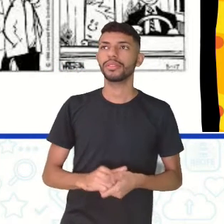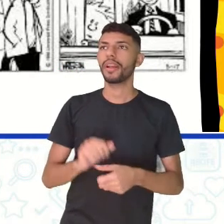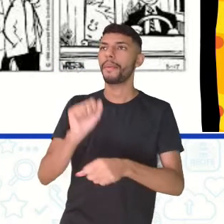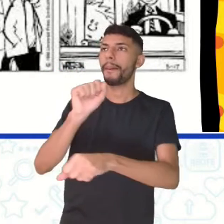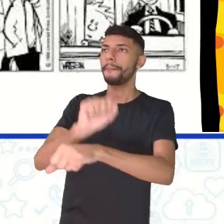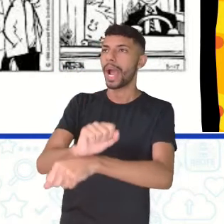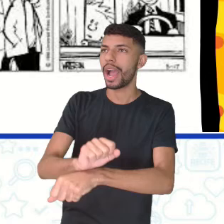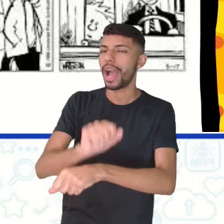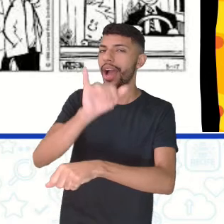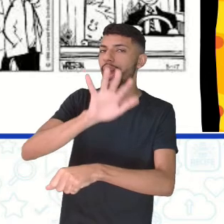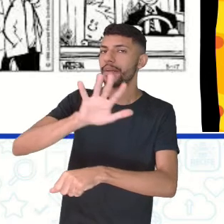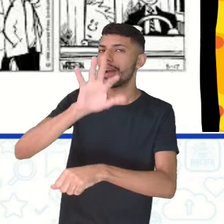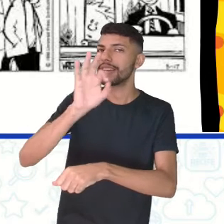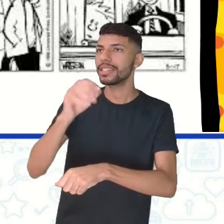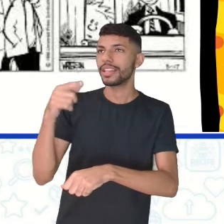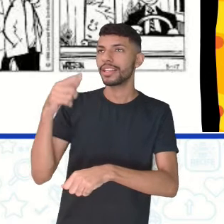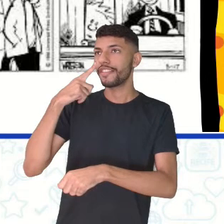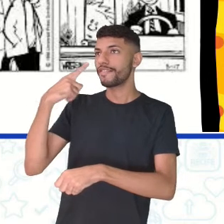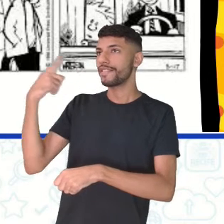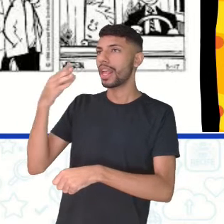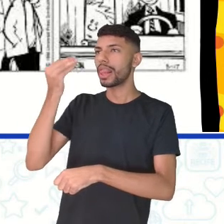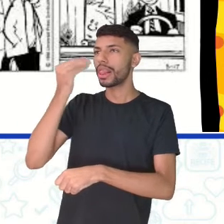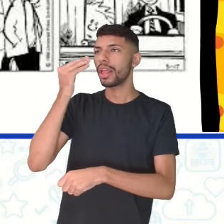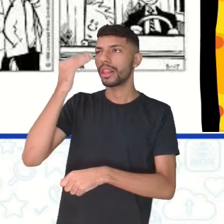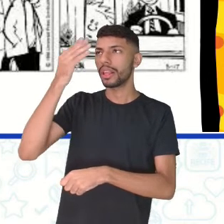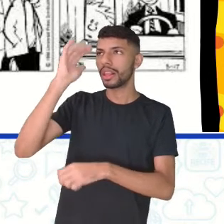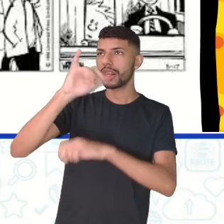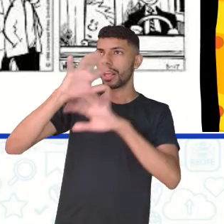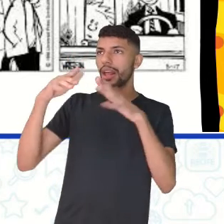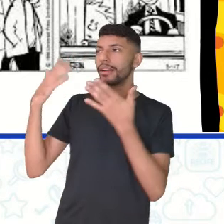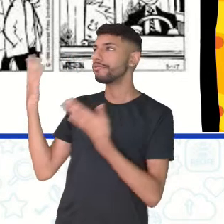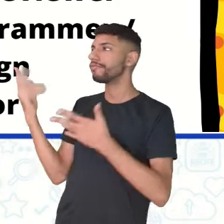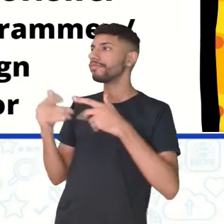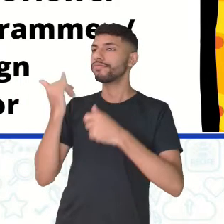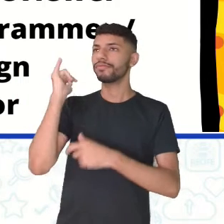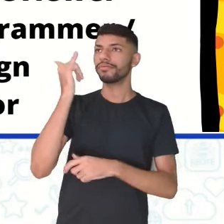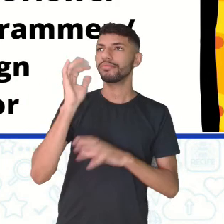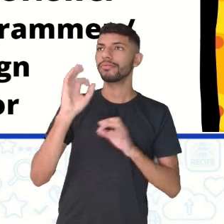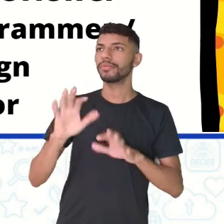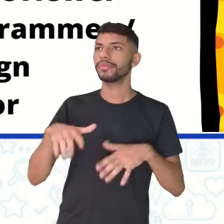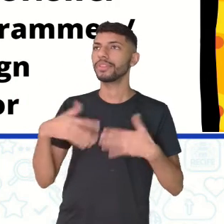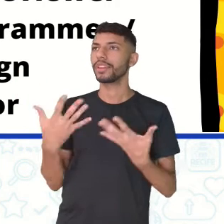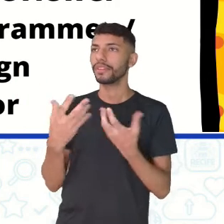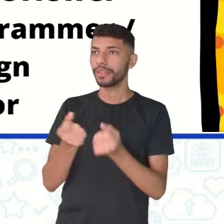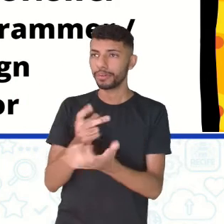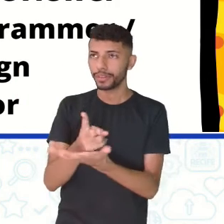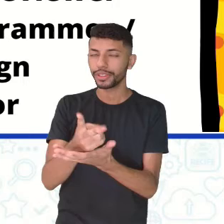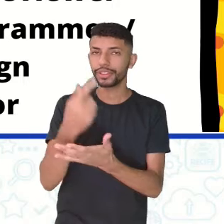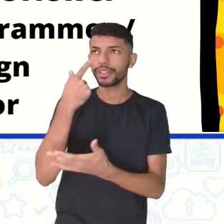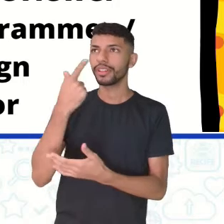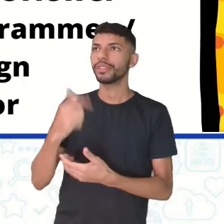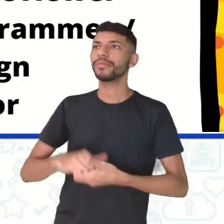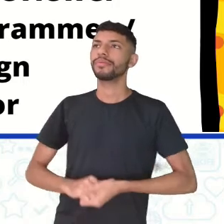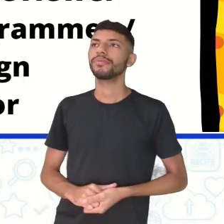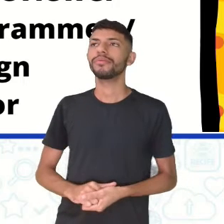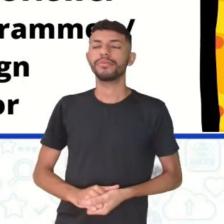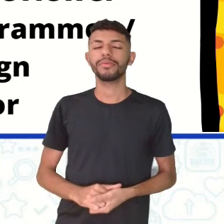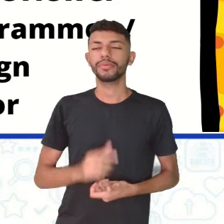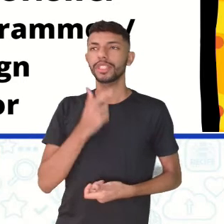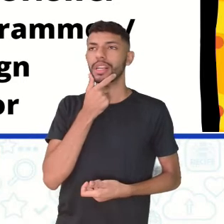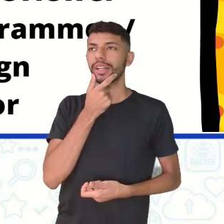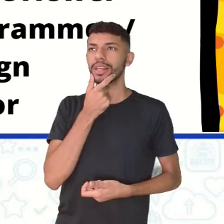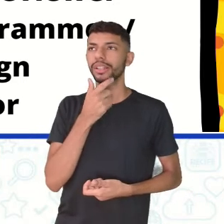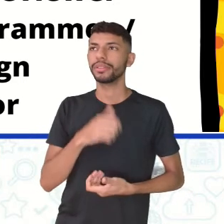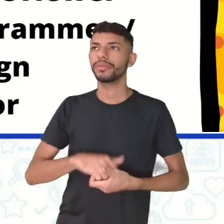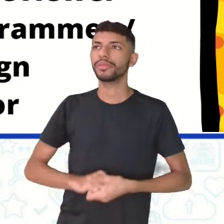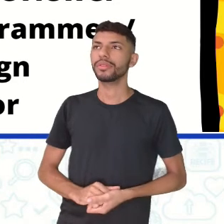Pausa aí a imagem e vê aí e tenta entender aí essa historinha aí, tá bom? Vamos tocar para frente, ó. Production Team of Comics